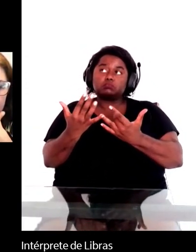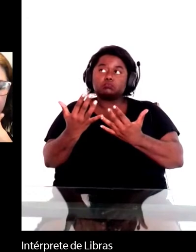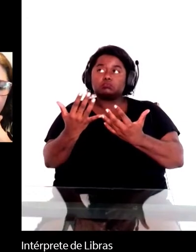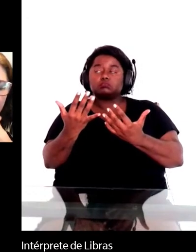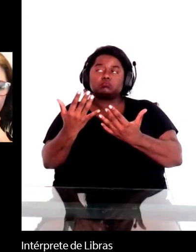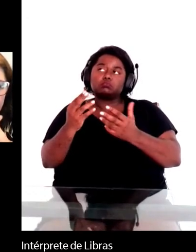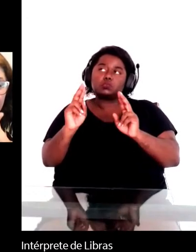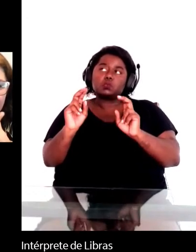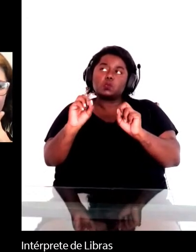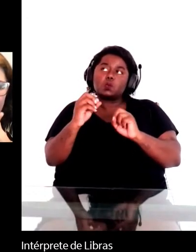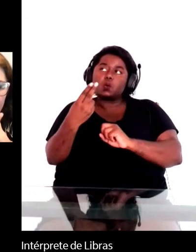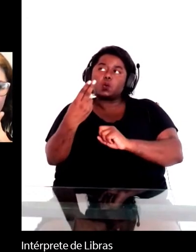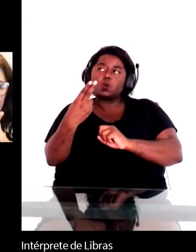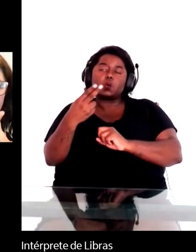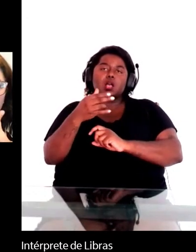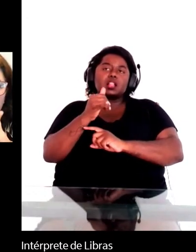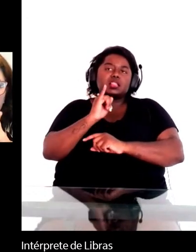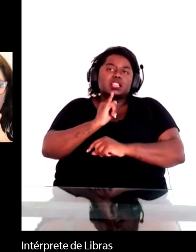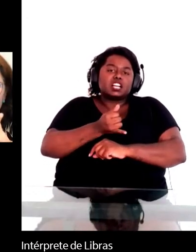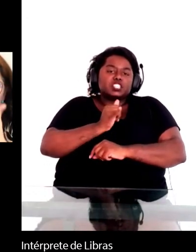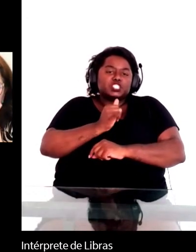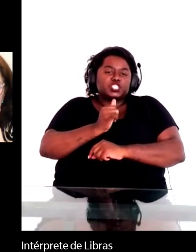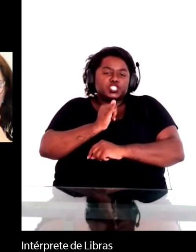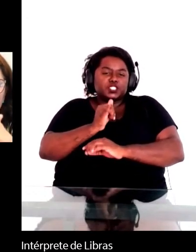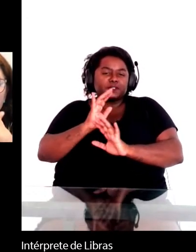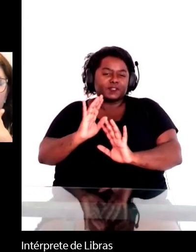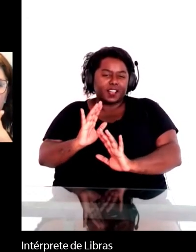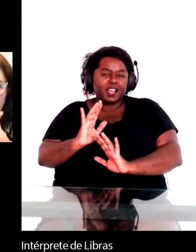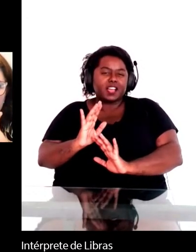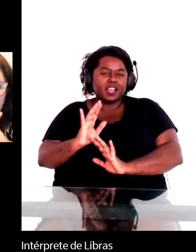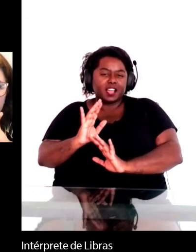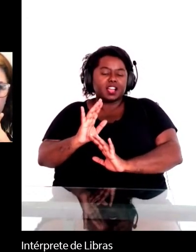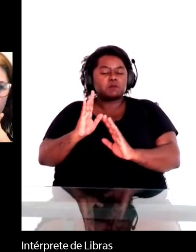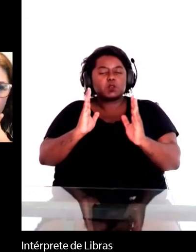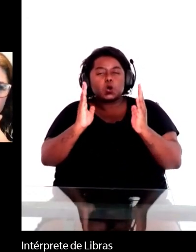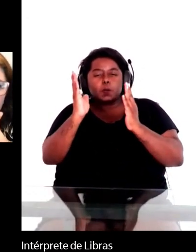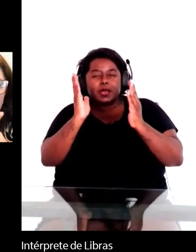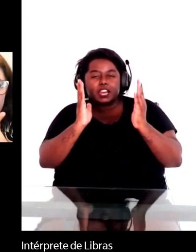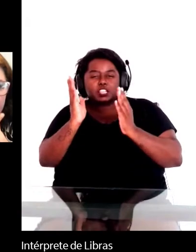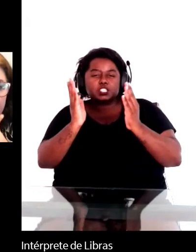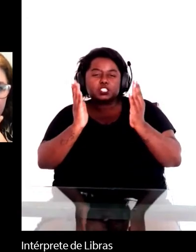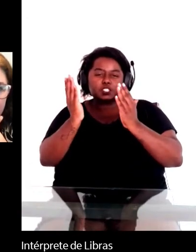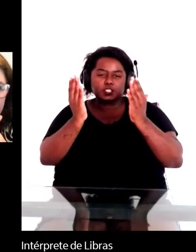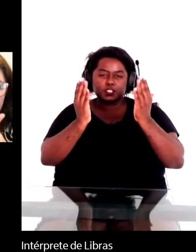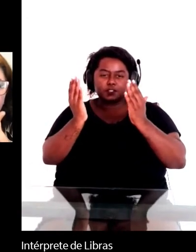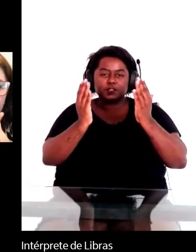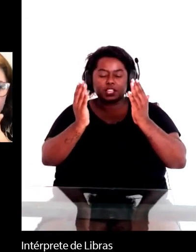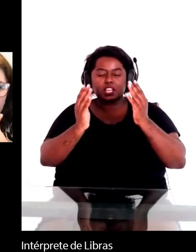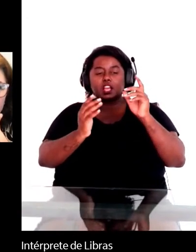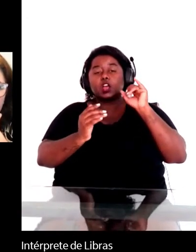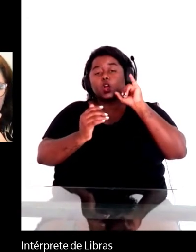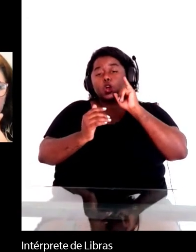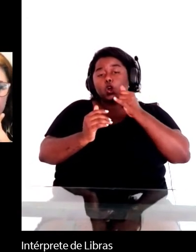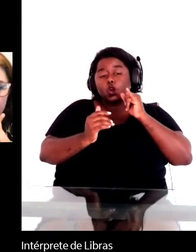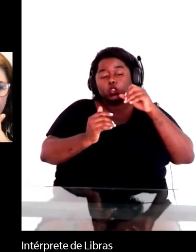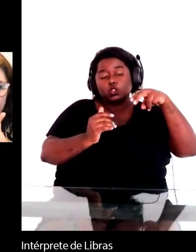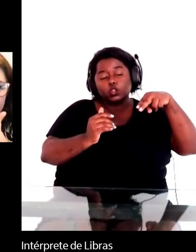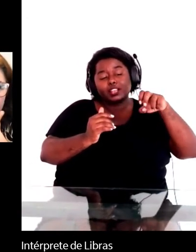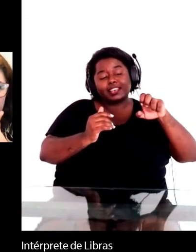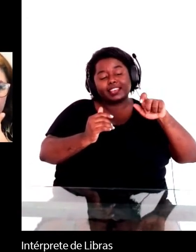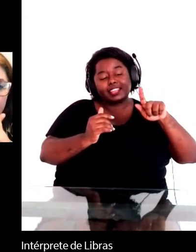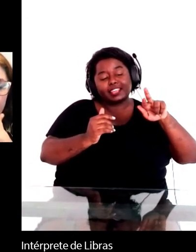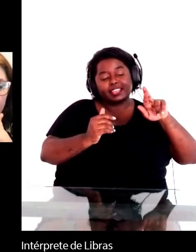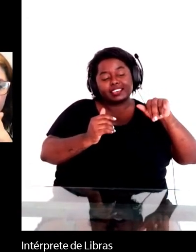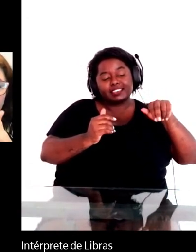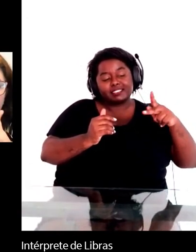questões mais narrativas, é uma questão de comparativa entre o conto Negrinha, Pai contra a Mãe e